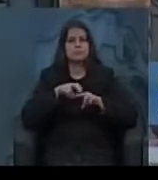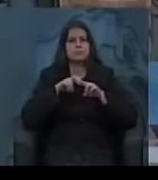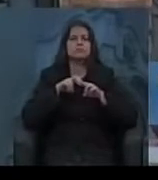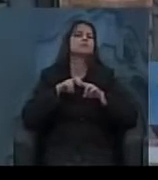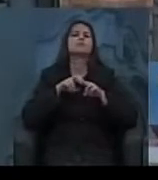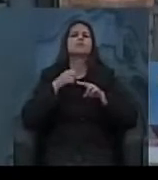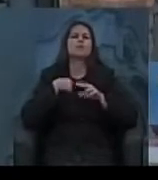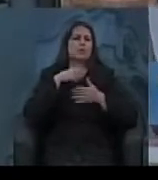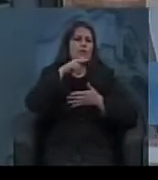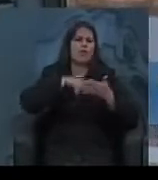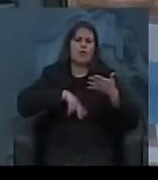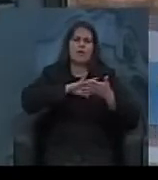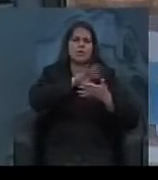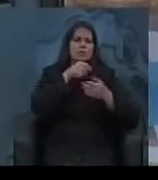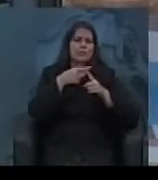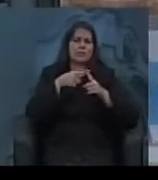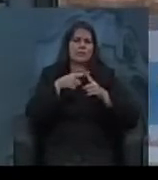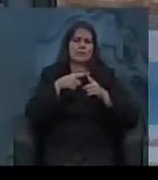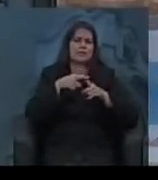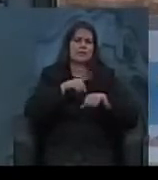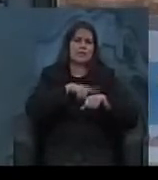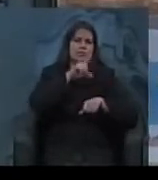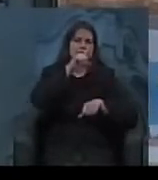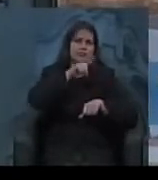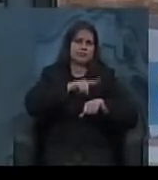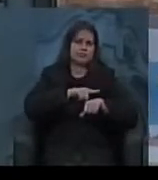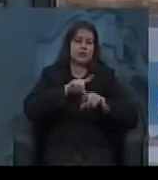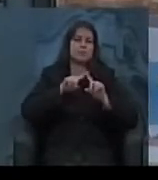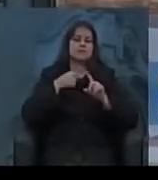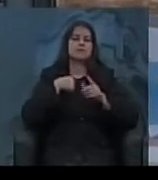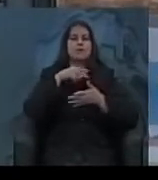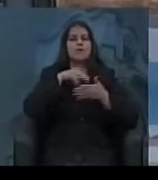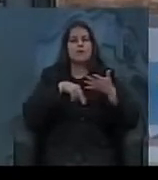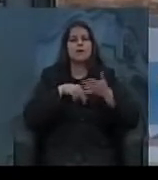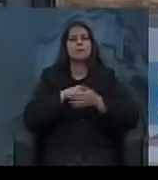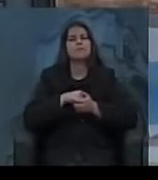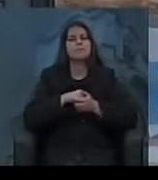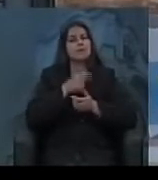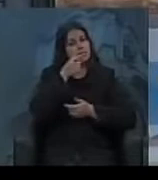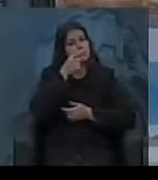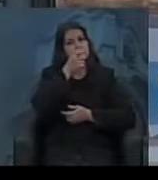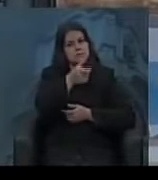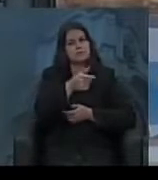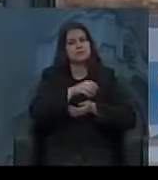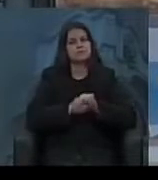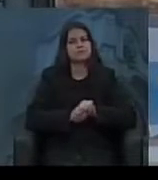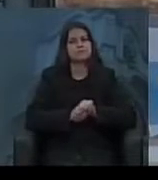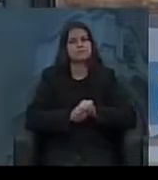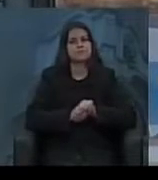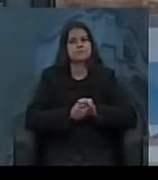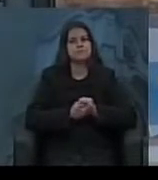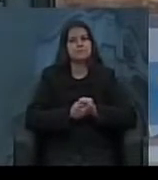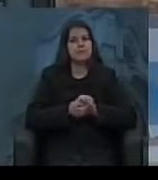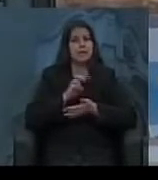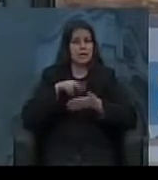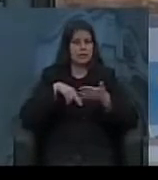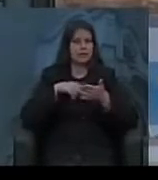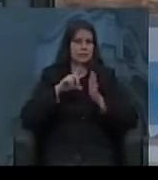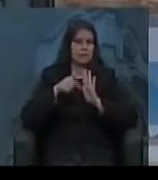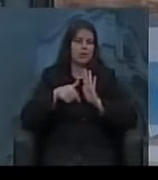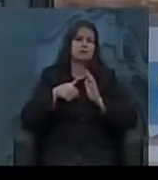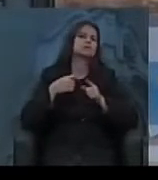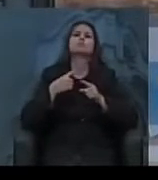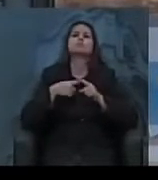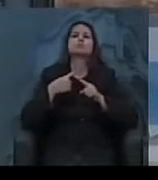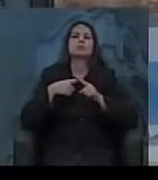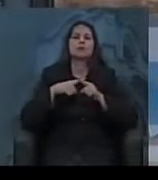Eu não vou ler todo, até pelo tempo é curto, mas vou ler... É interessante ler, pelo menos depois, é